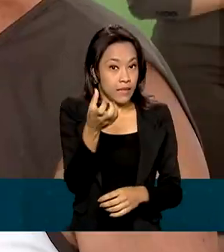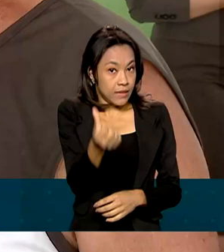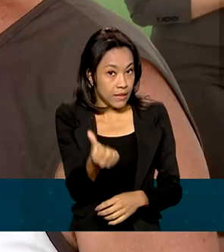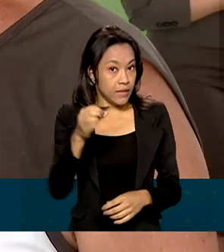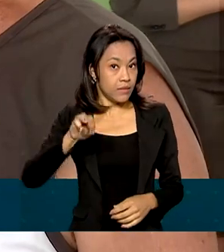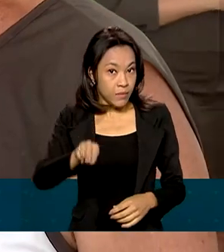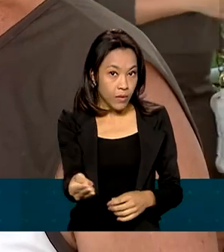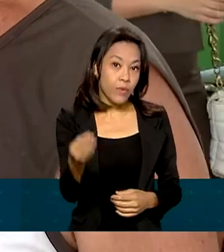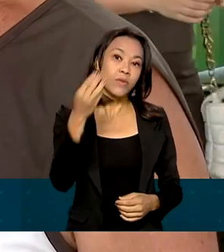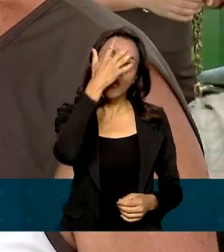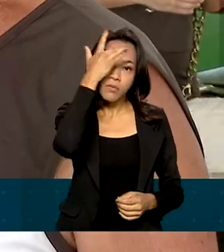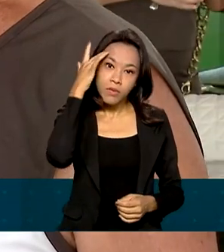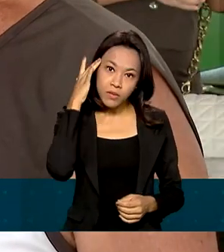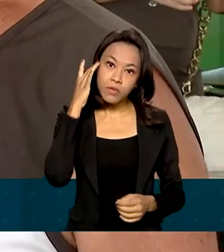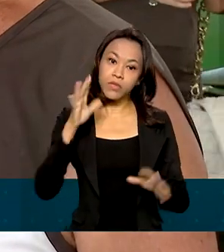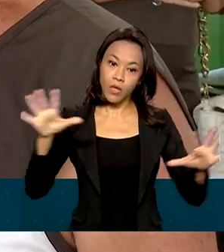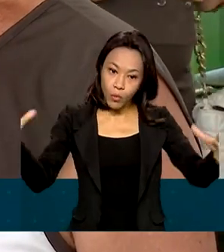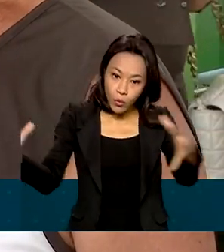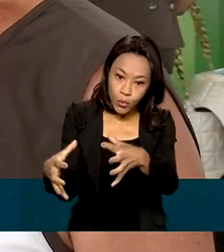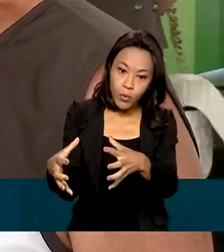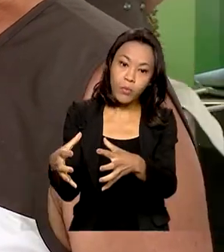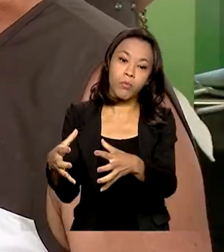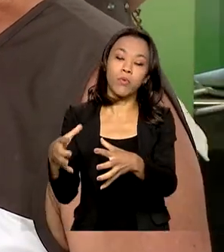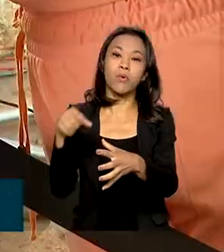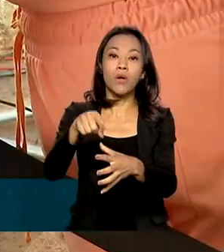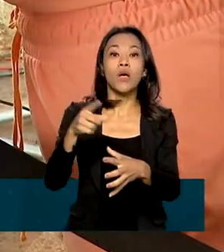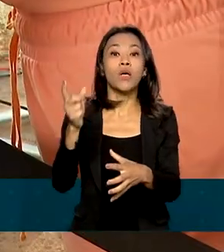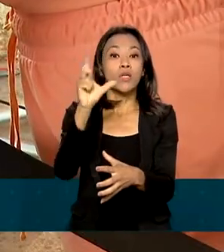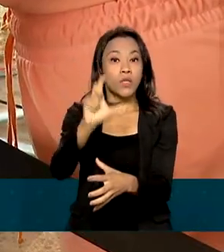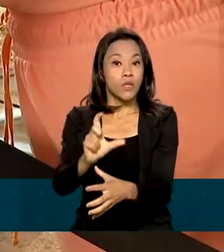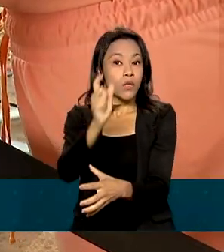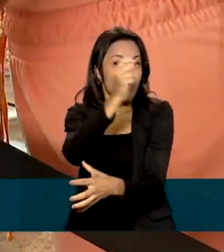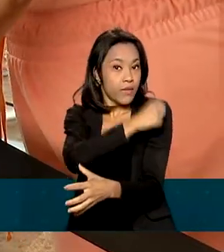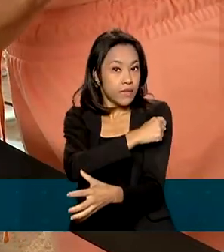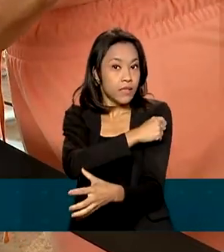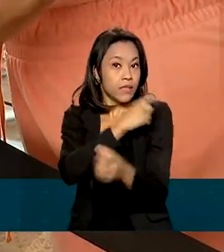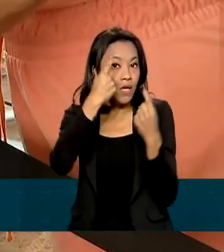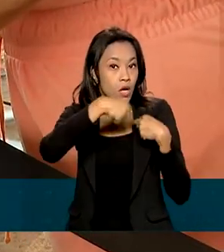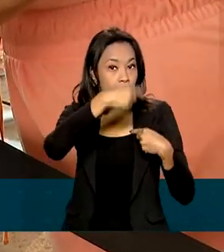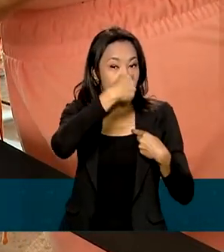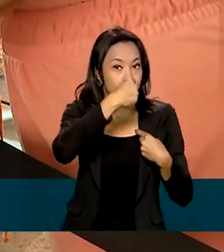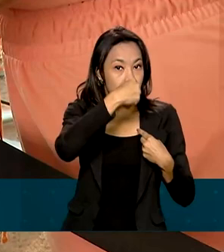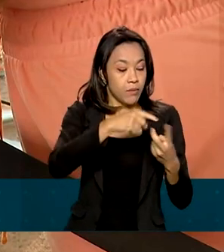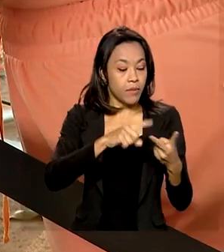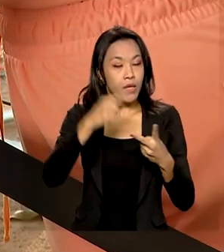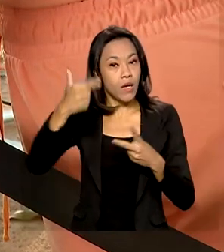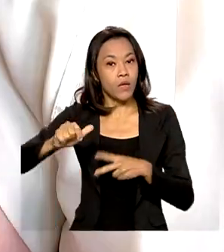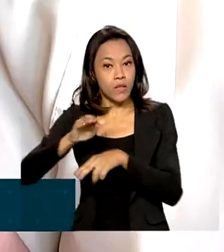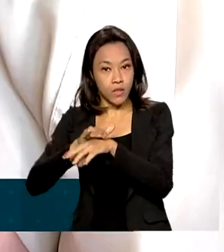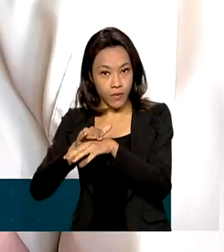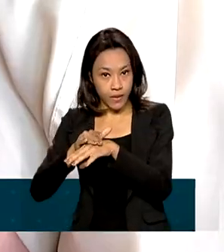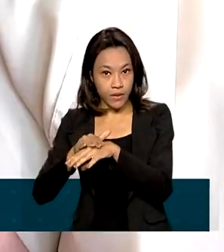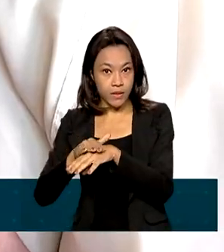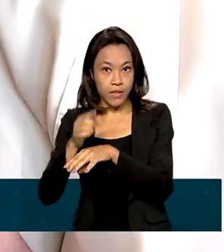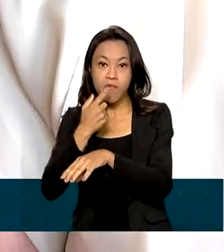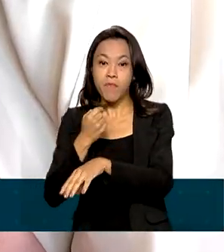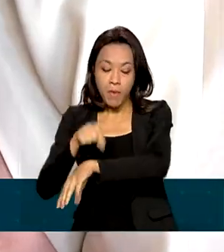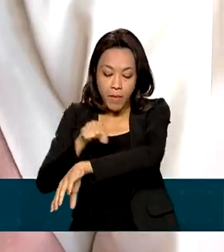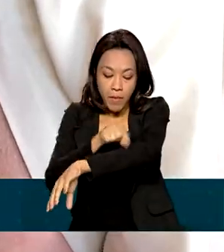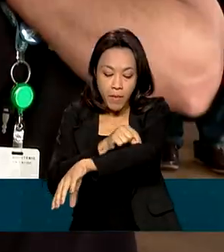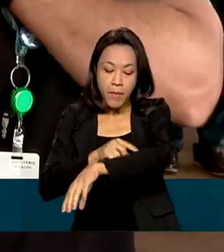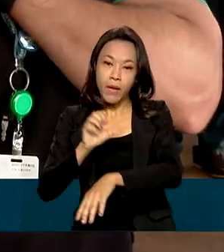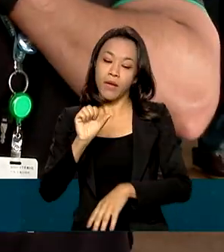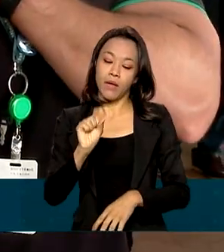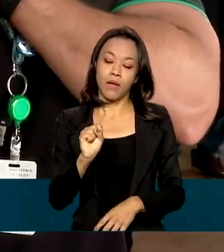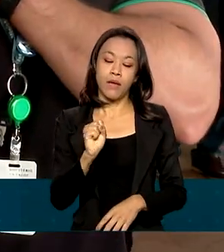dos grupos considerados prioritários tomem as vacinas contra a gripe e contra o sarampo. A campanha vai até o dia 3 de